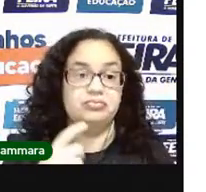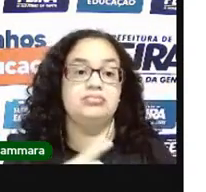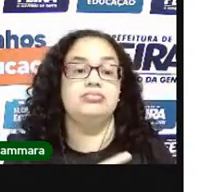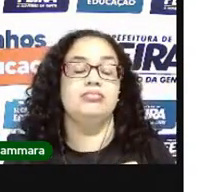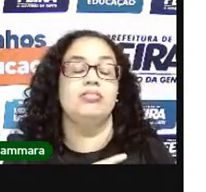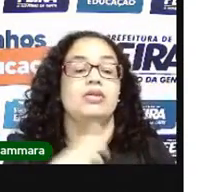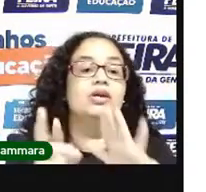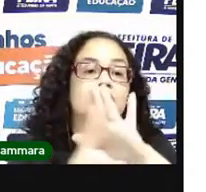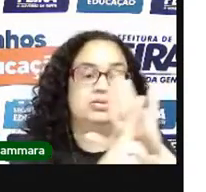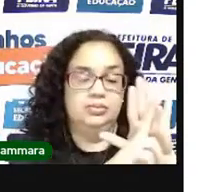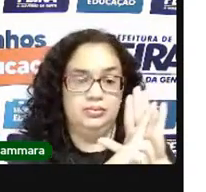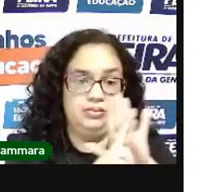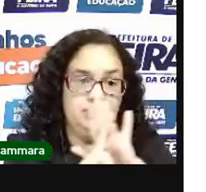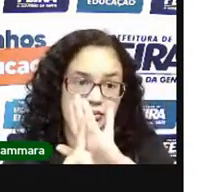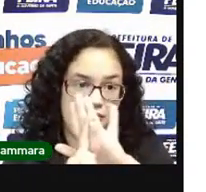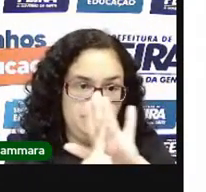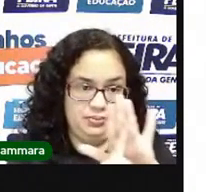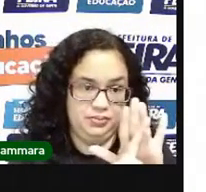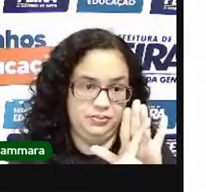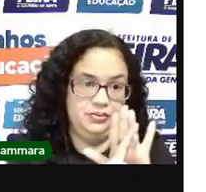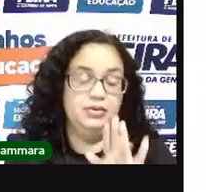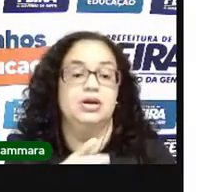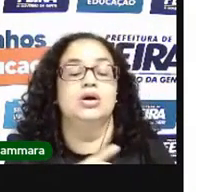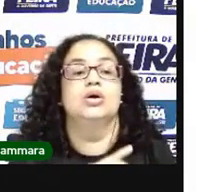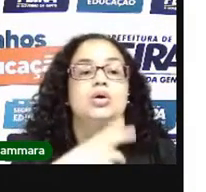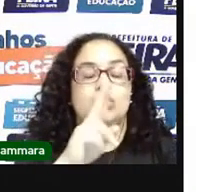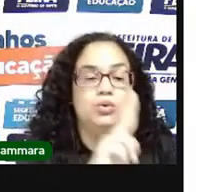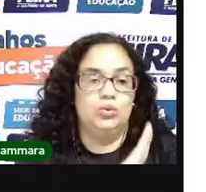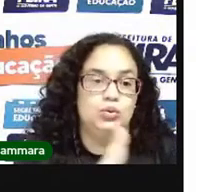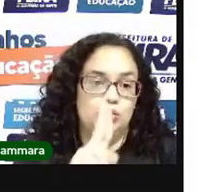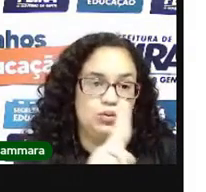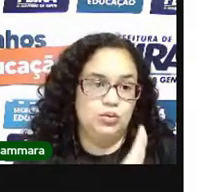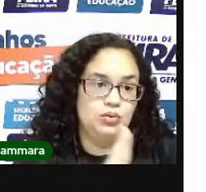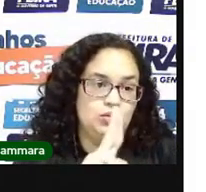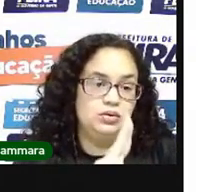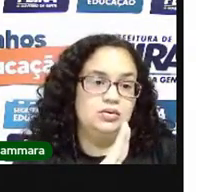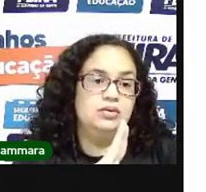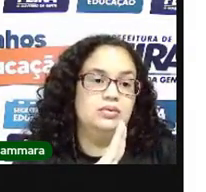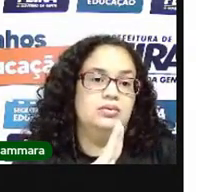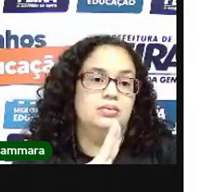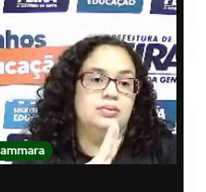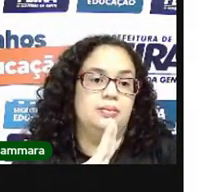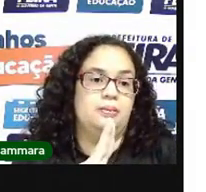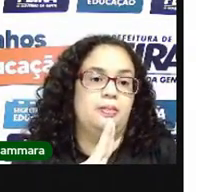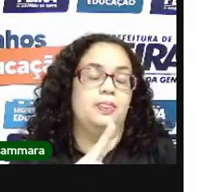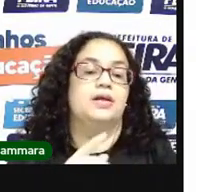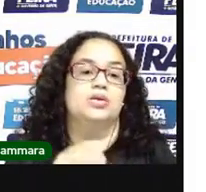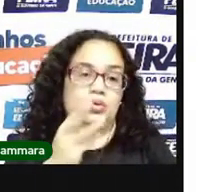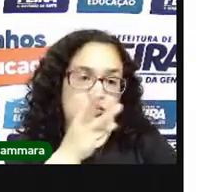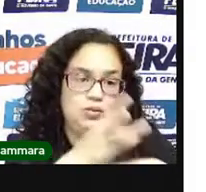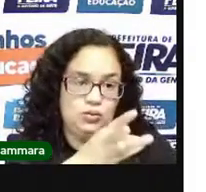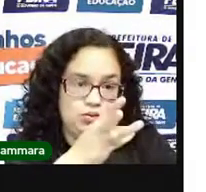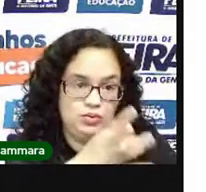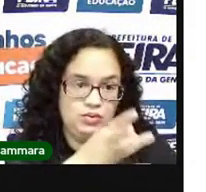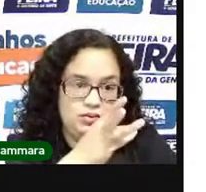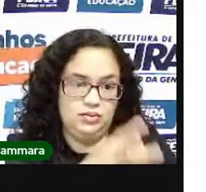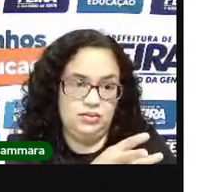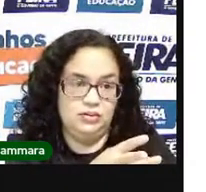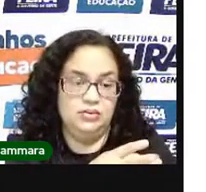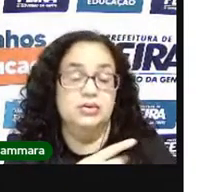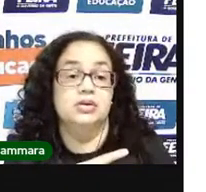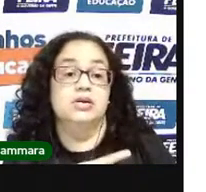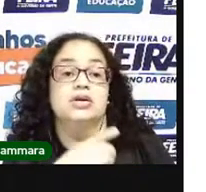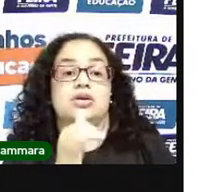uma expressão facial, vocês utilizam bastante, né? No WhatsApp. E passam a